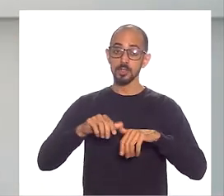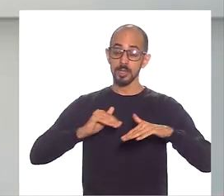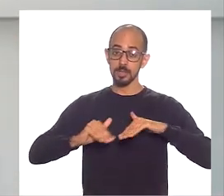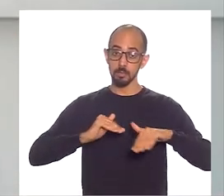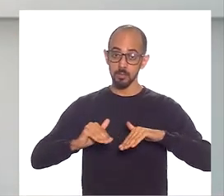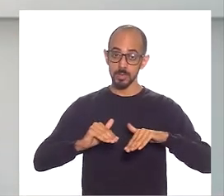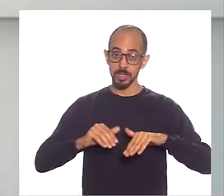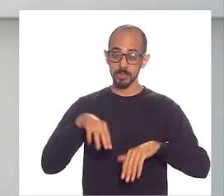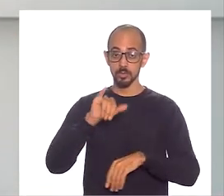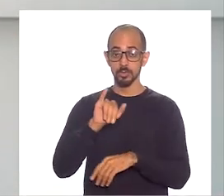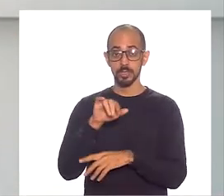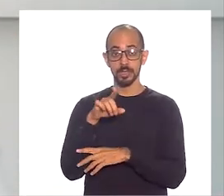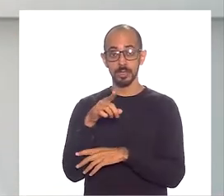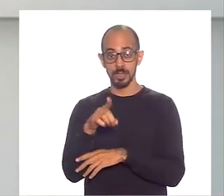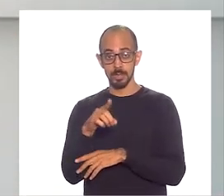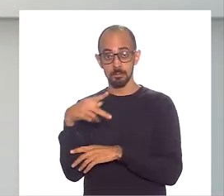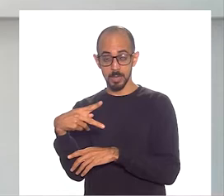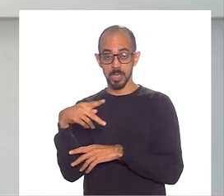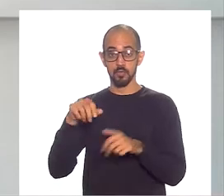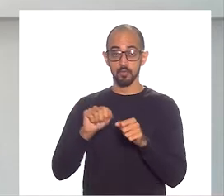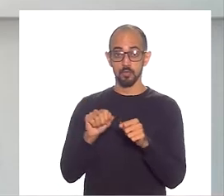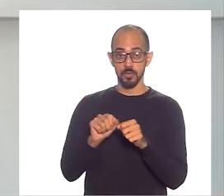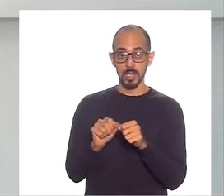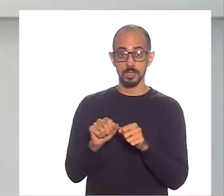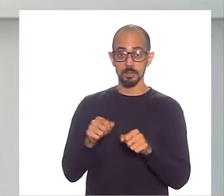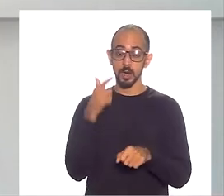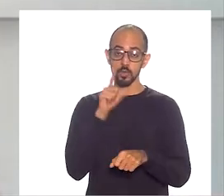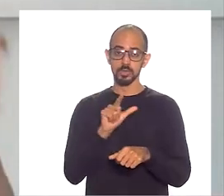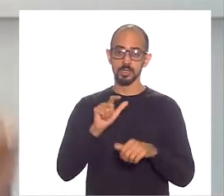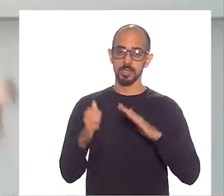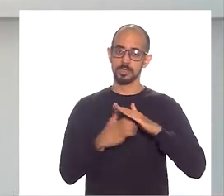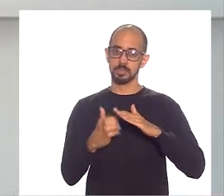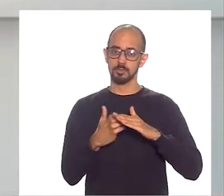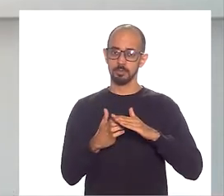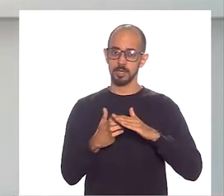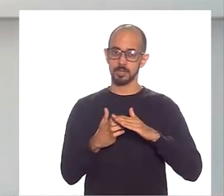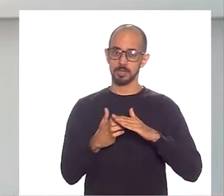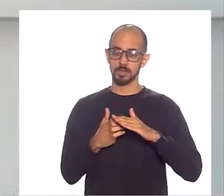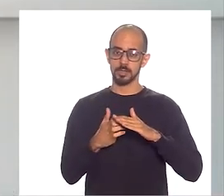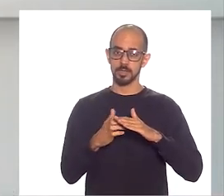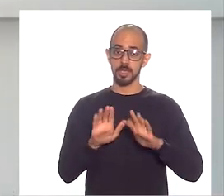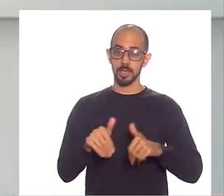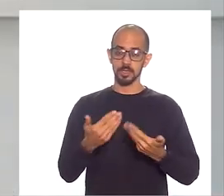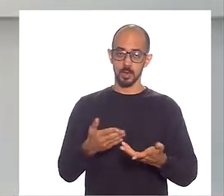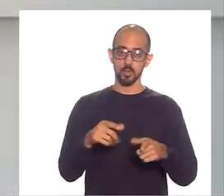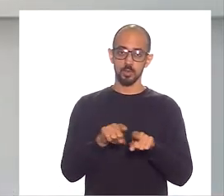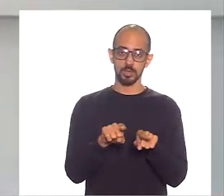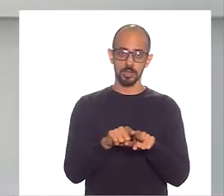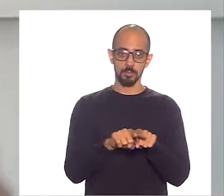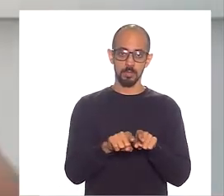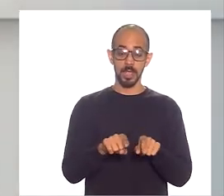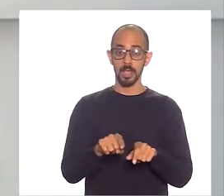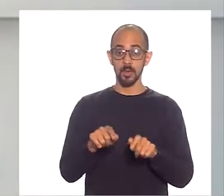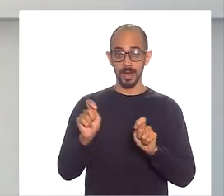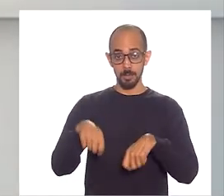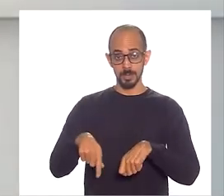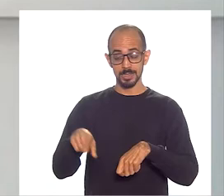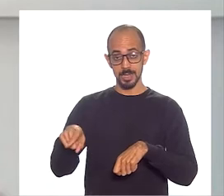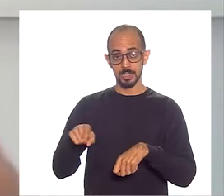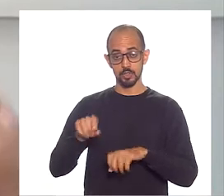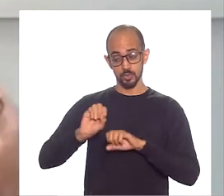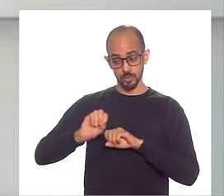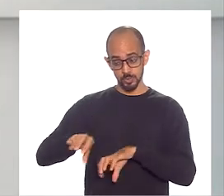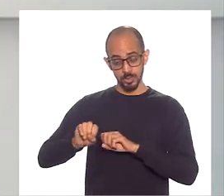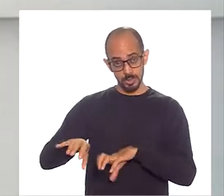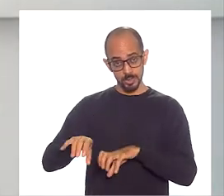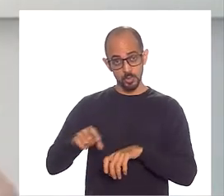IBP fez junto conosco para conseguir trazer essas empresas. Então, além de capacitar o educador, a gente capacitou